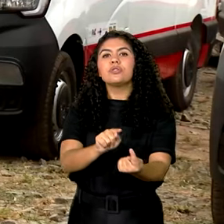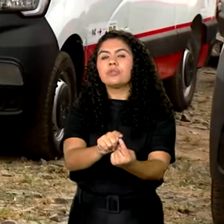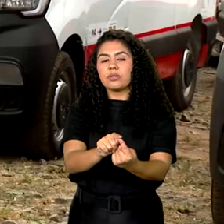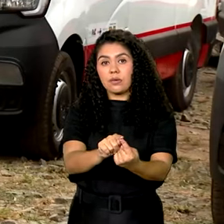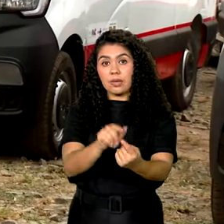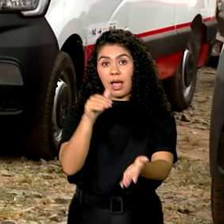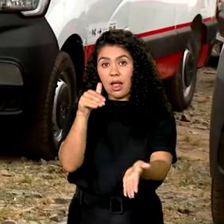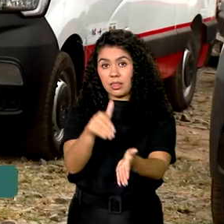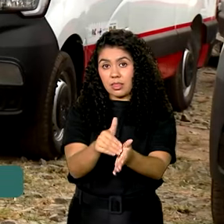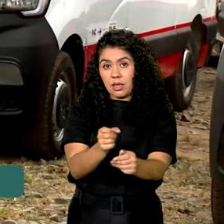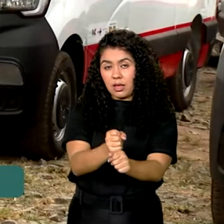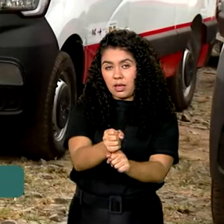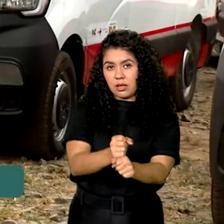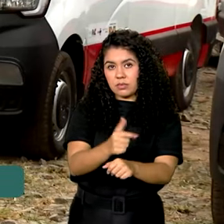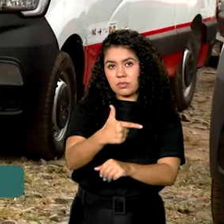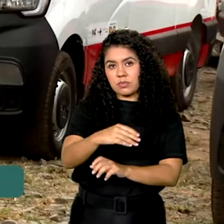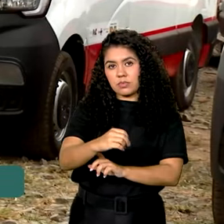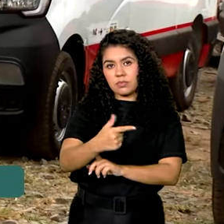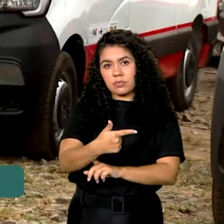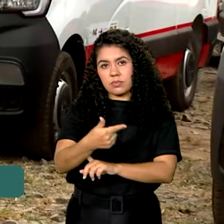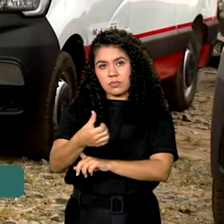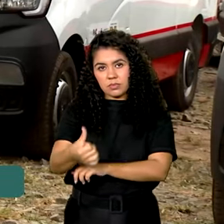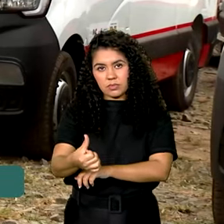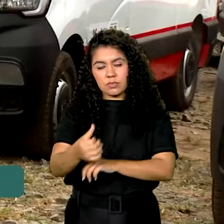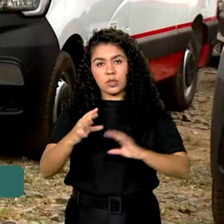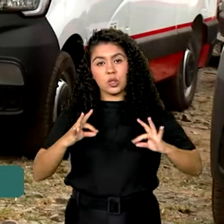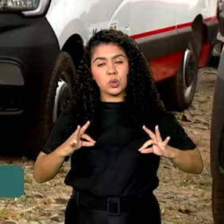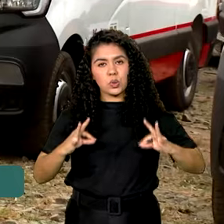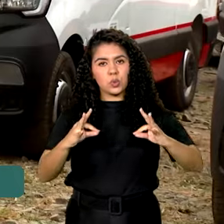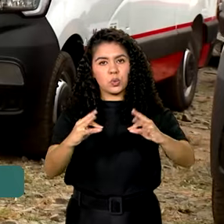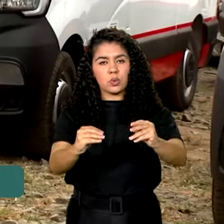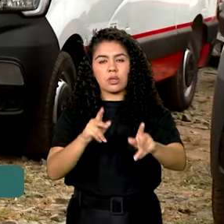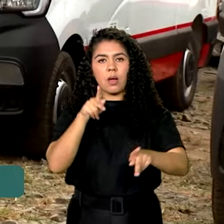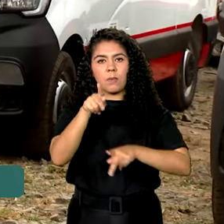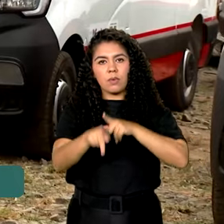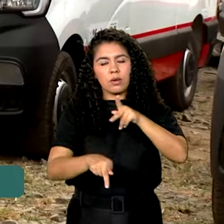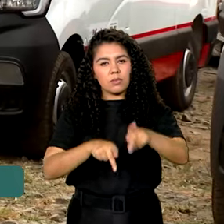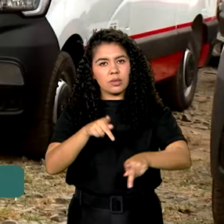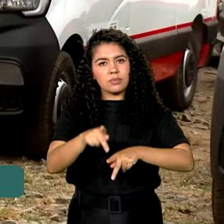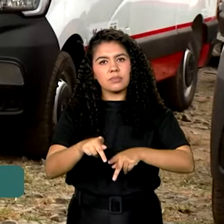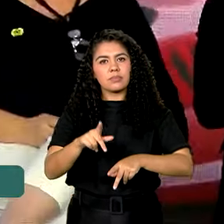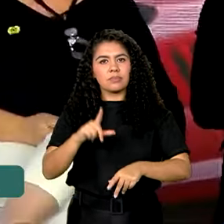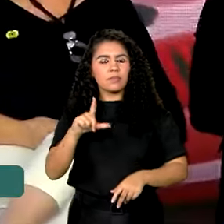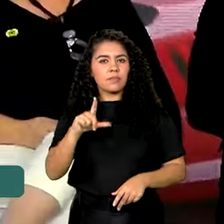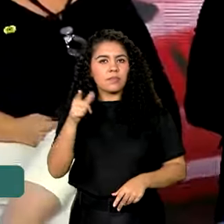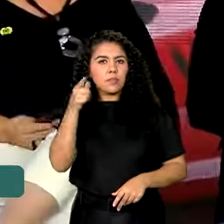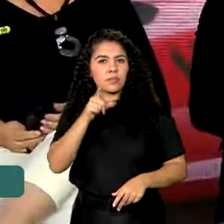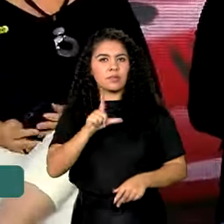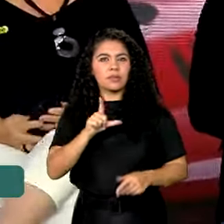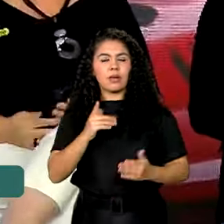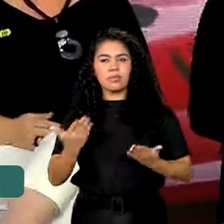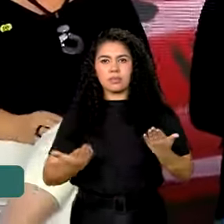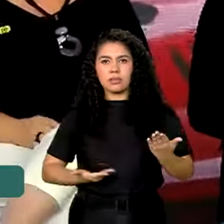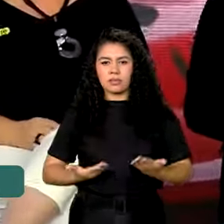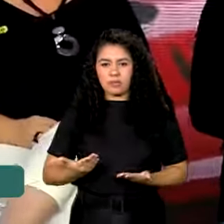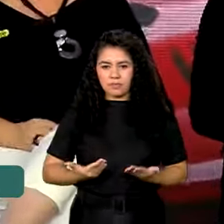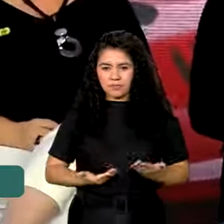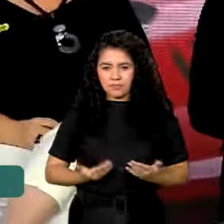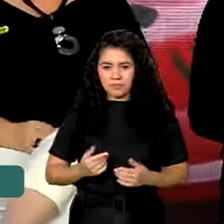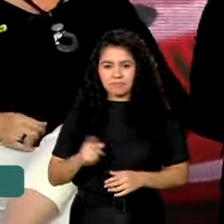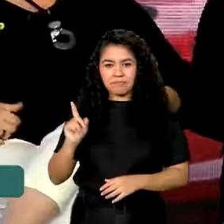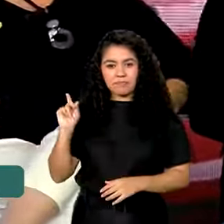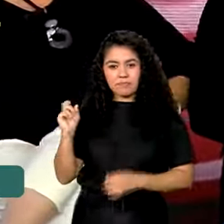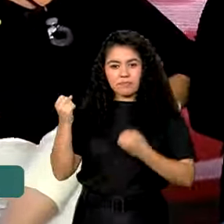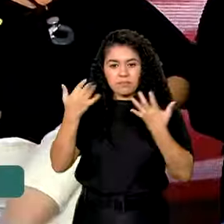2026, toda a população tem o serviço disponível. Temos, dentro do